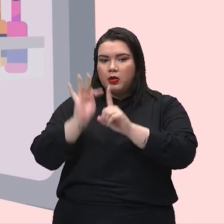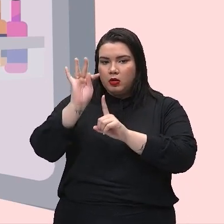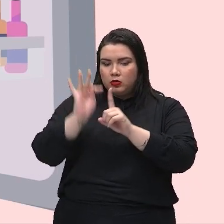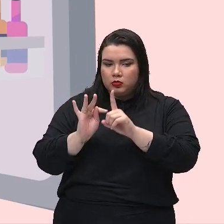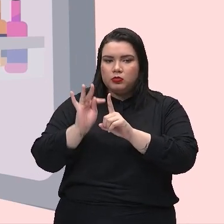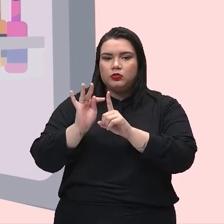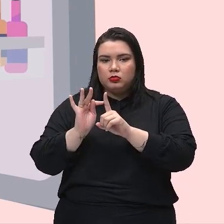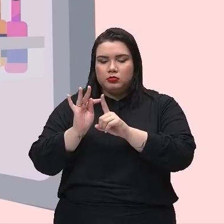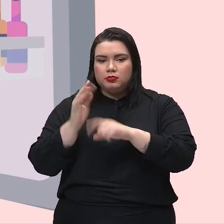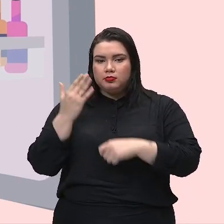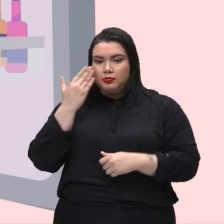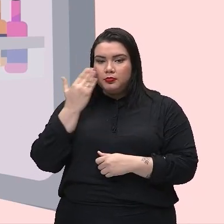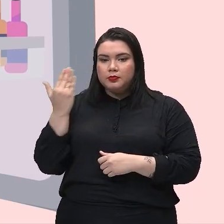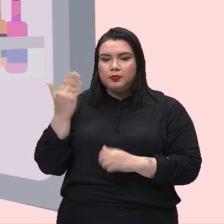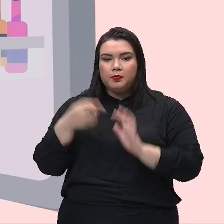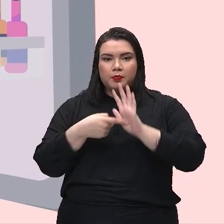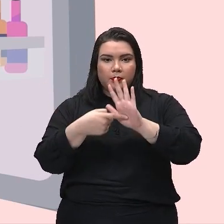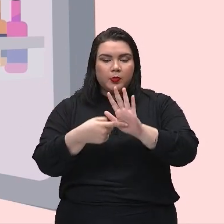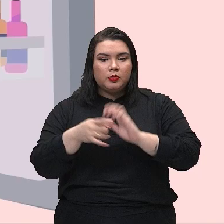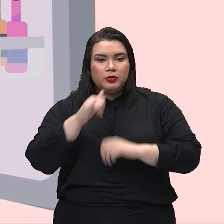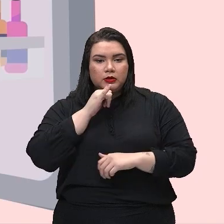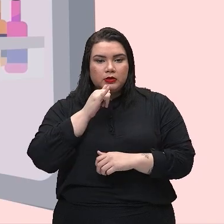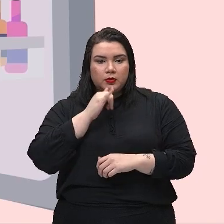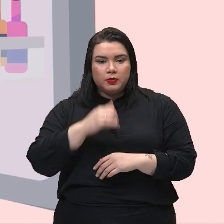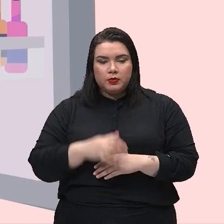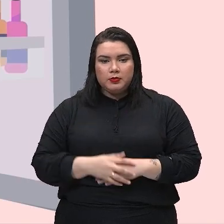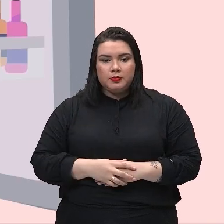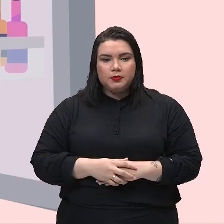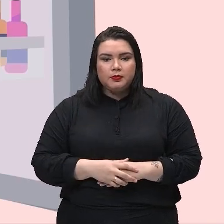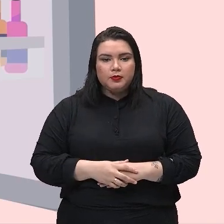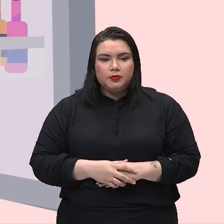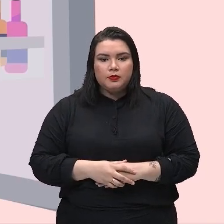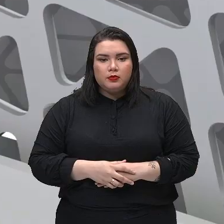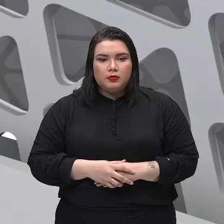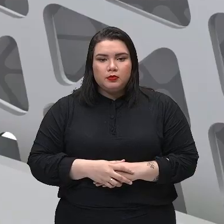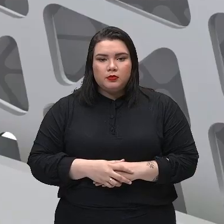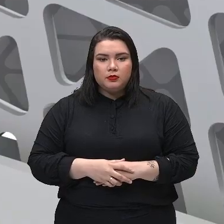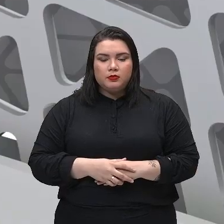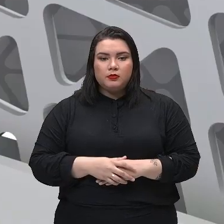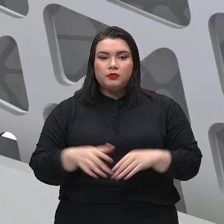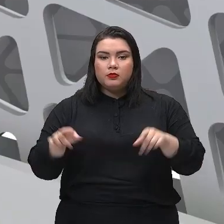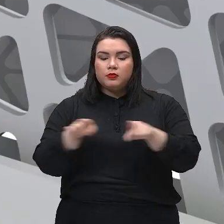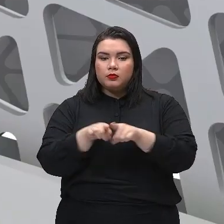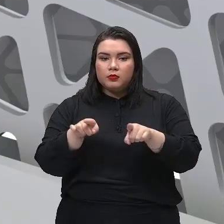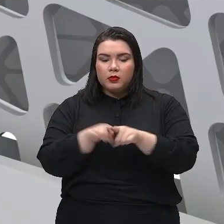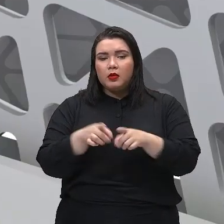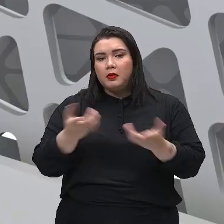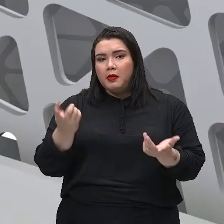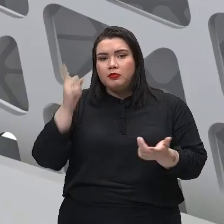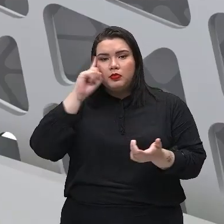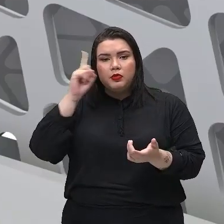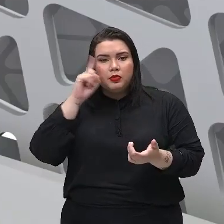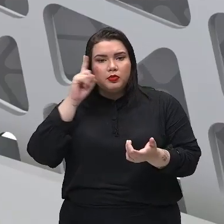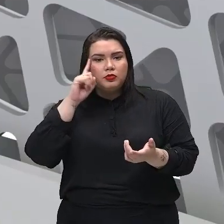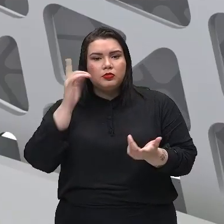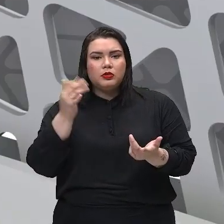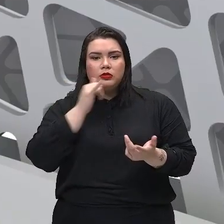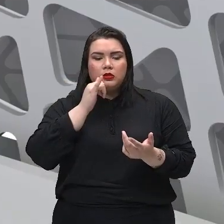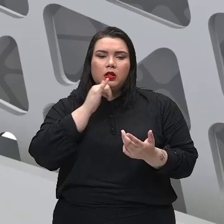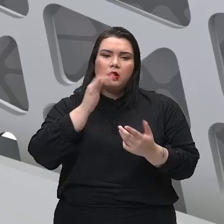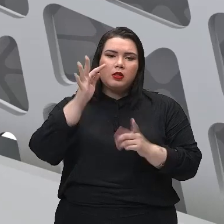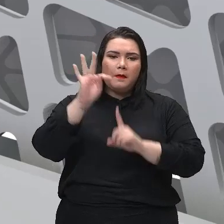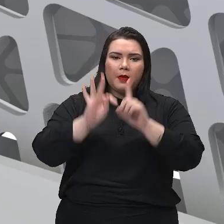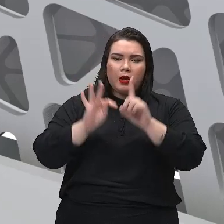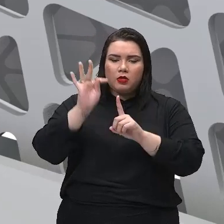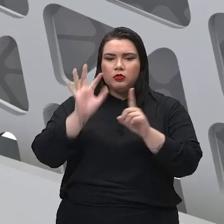deslocado para, em toda essa área. Então, vai acontecer também no nosso dia a dia. Temperaturas